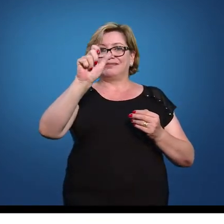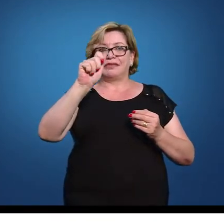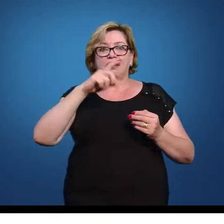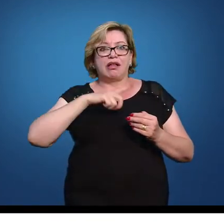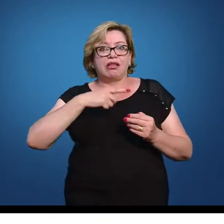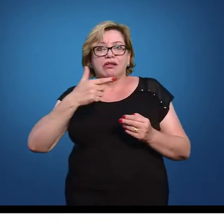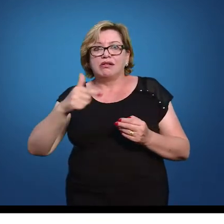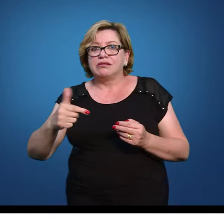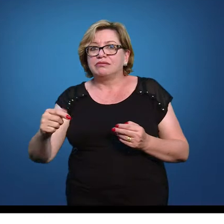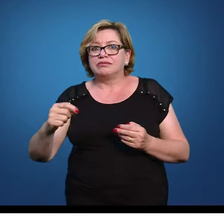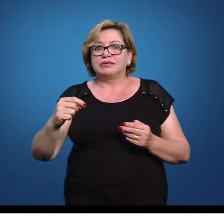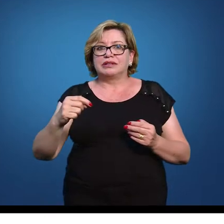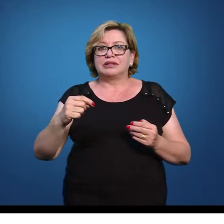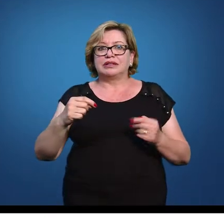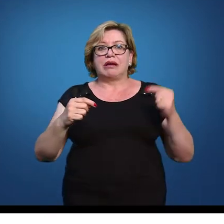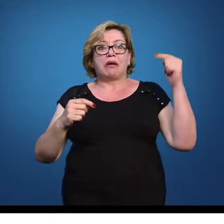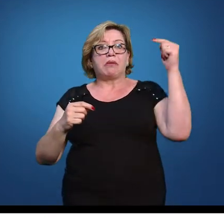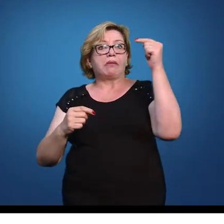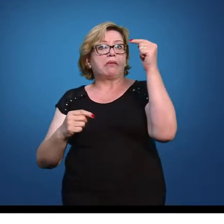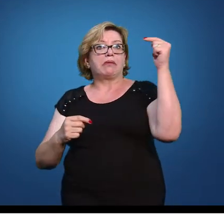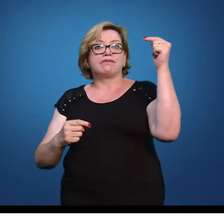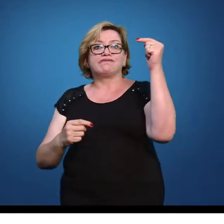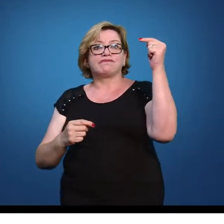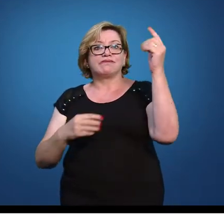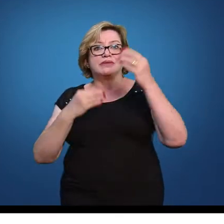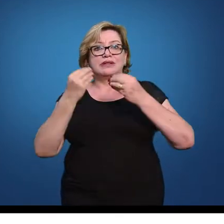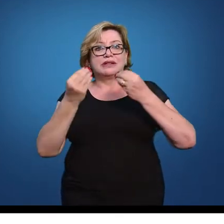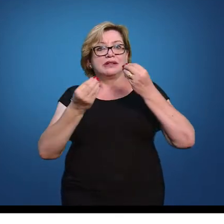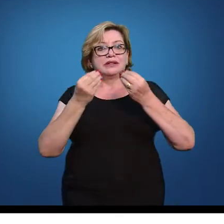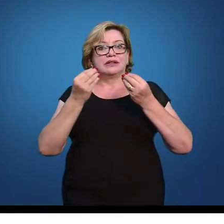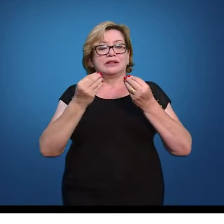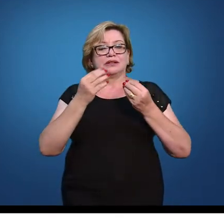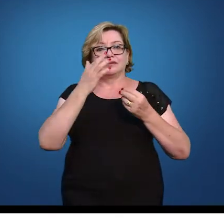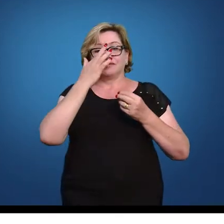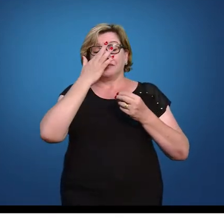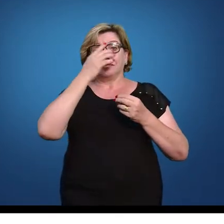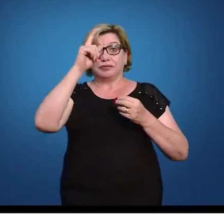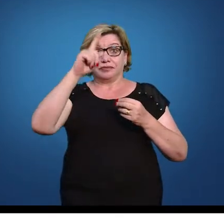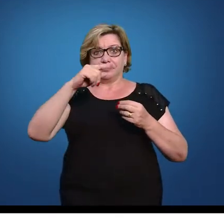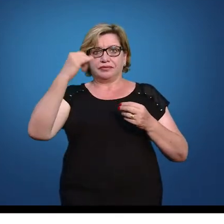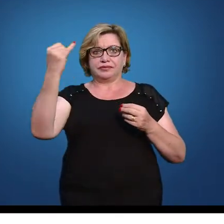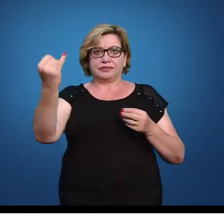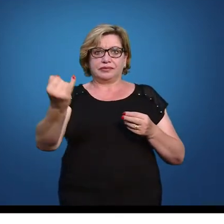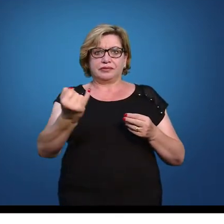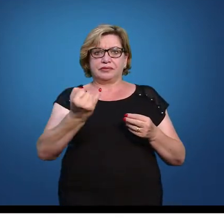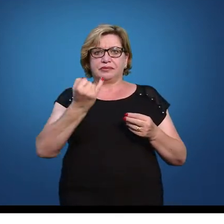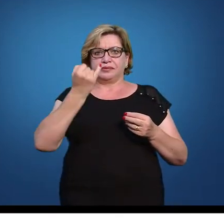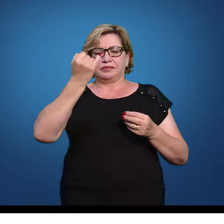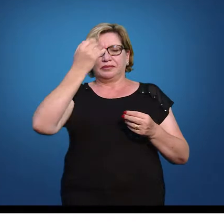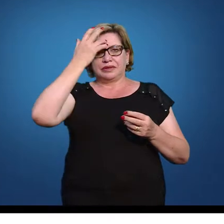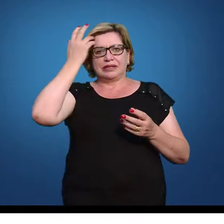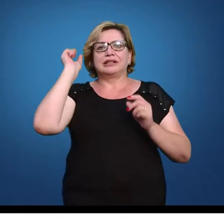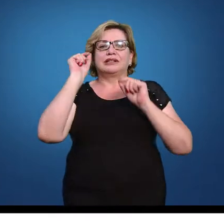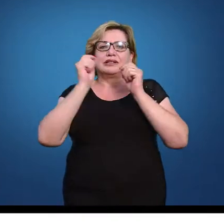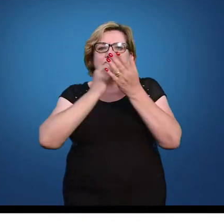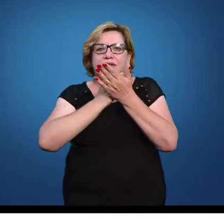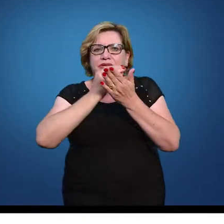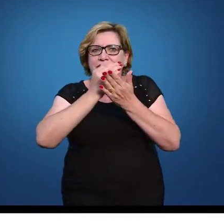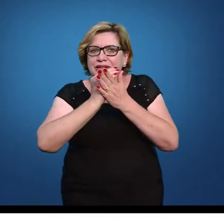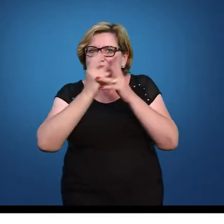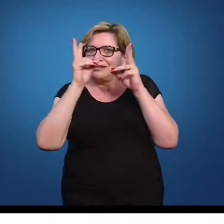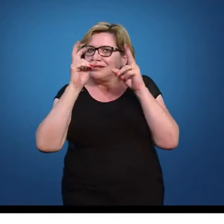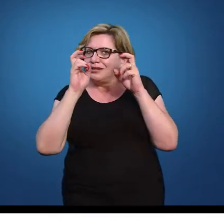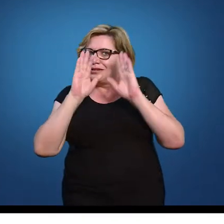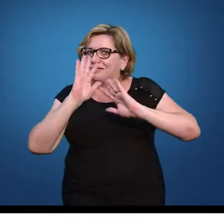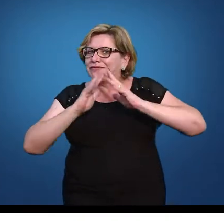tabela não tem Z negativo. Tome cuidado aqui que é fundamental, principalmente para quem está começando às vezes com esse assunto